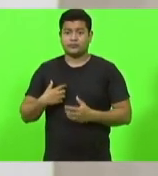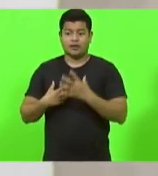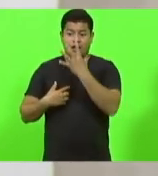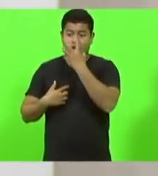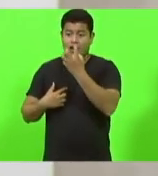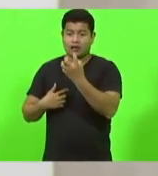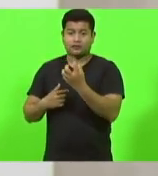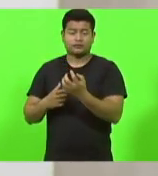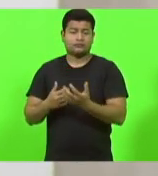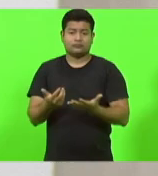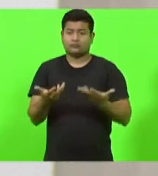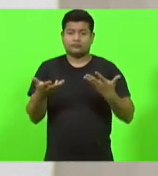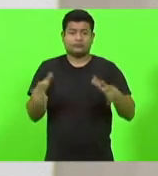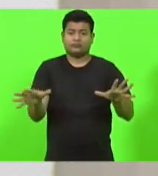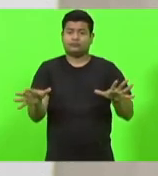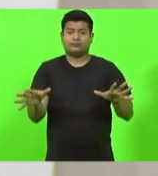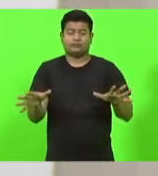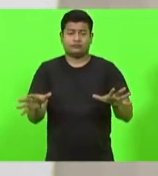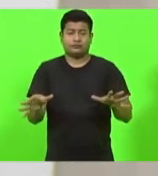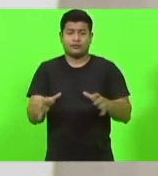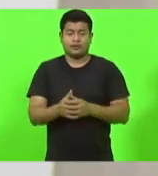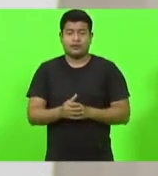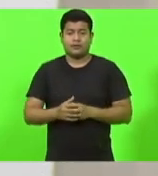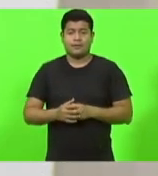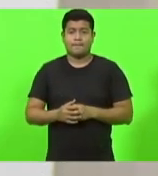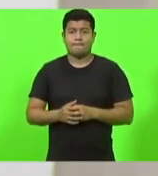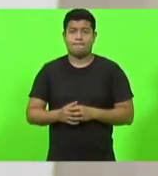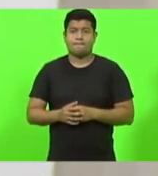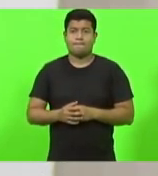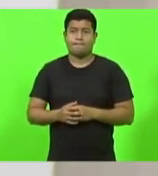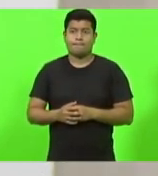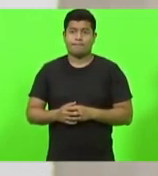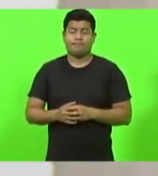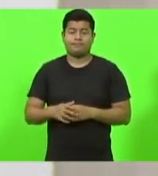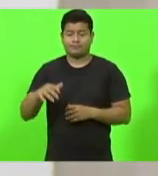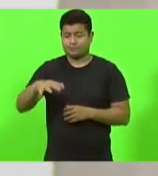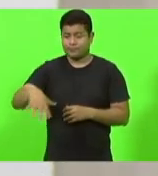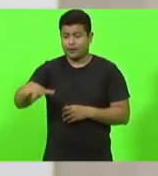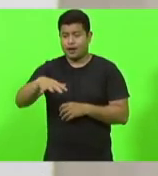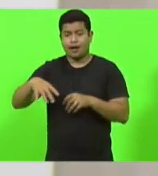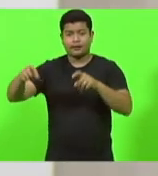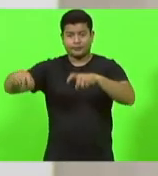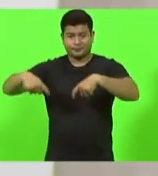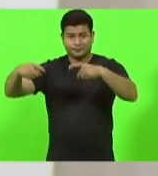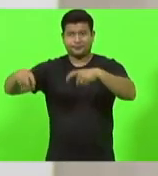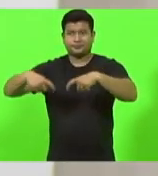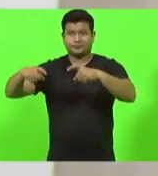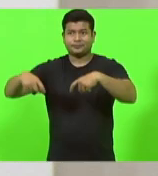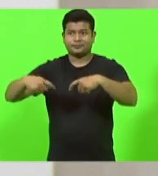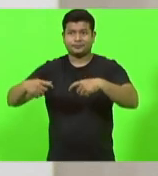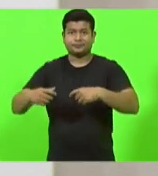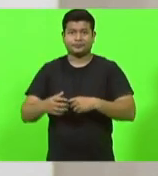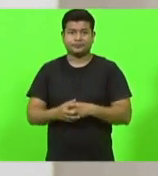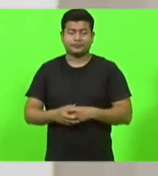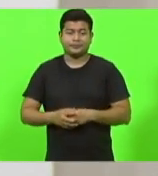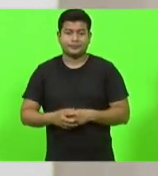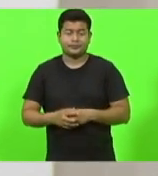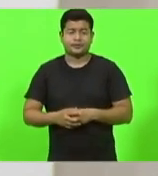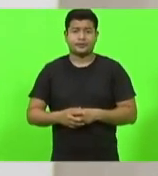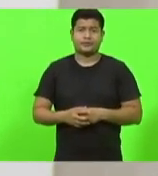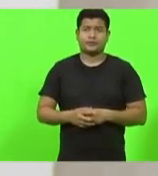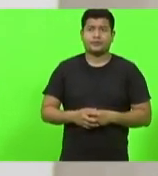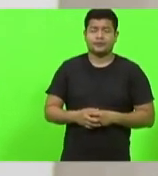continuar o trabalho do pai e da mãe na agricultura familiar. E não é possível,